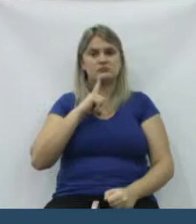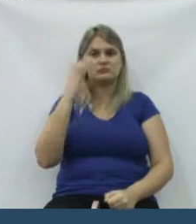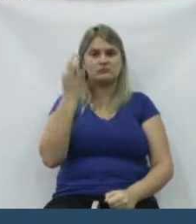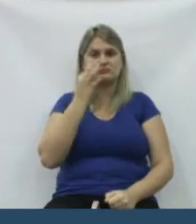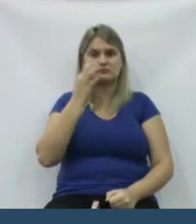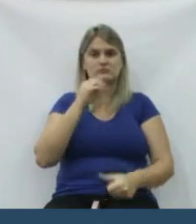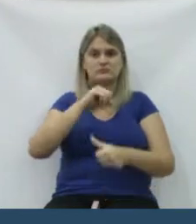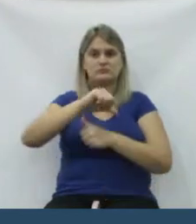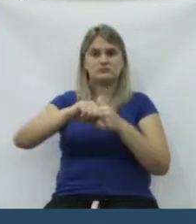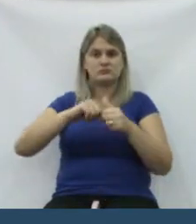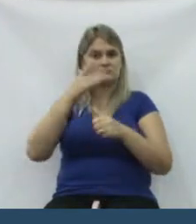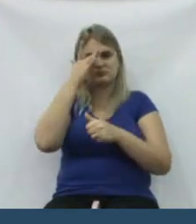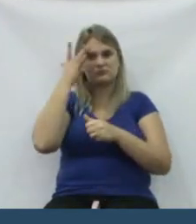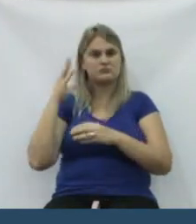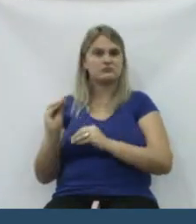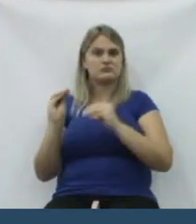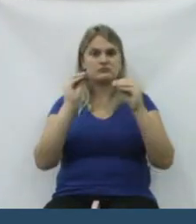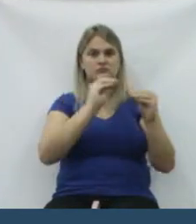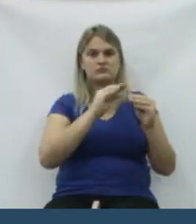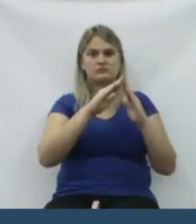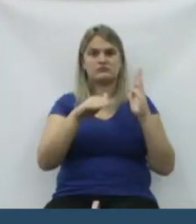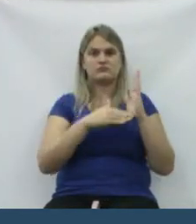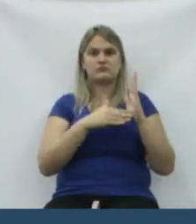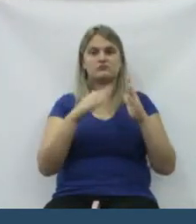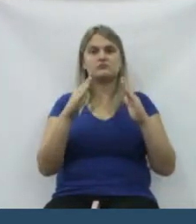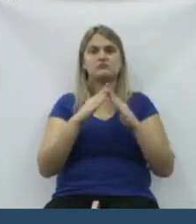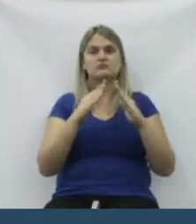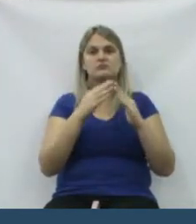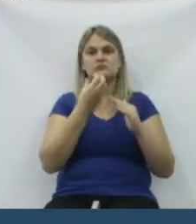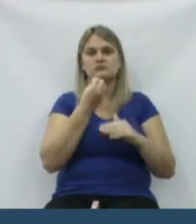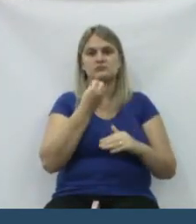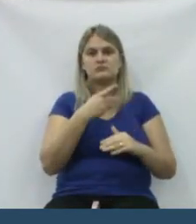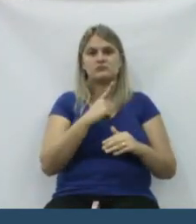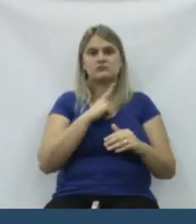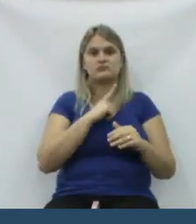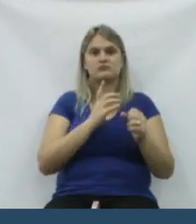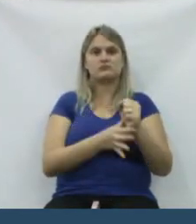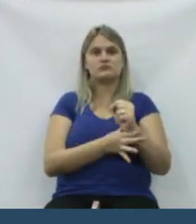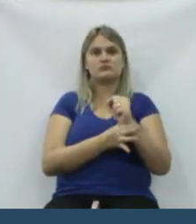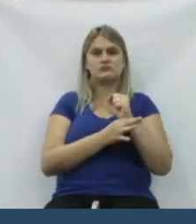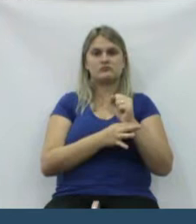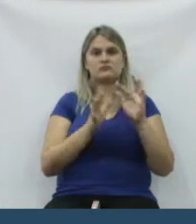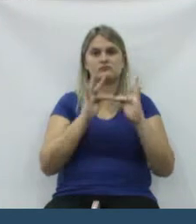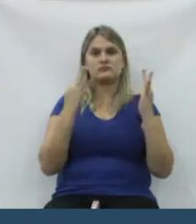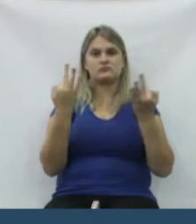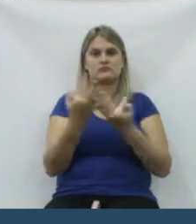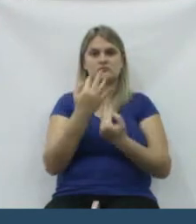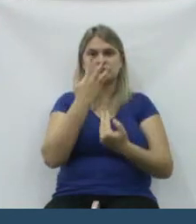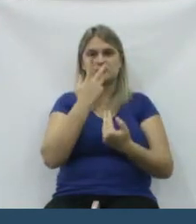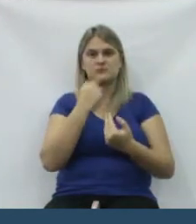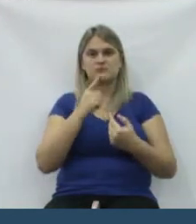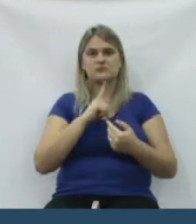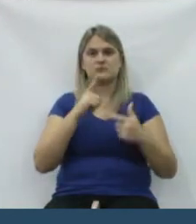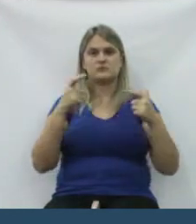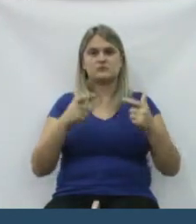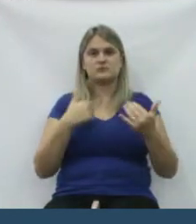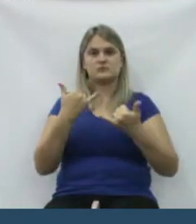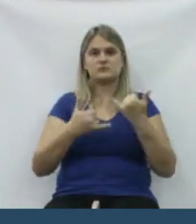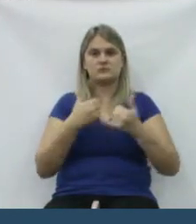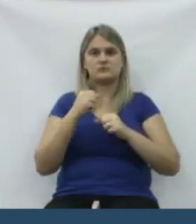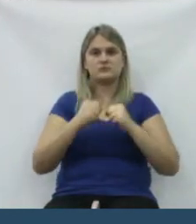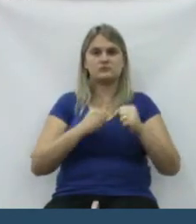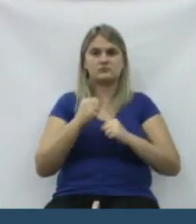temos certeza que esse pessoal muda tudo, vão morar bem, vão morar com segurança, as famílias, as crianças vão ter onde